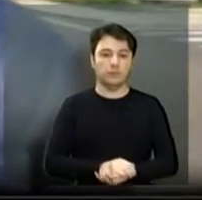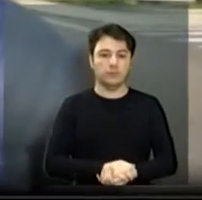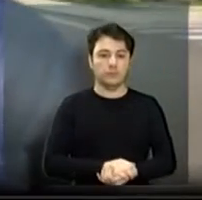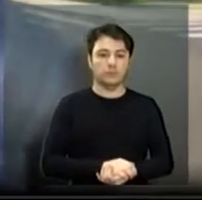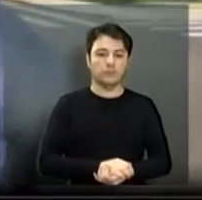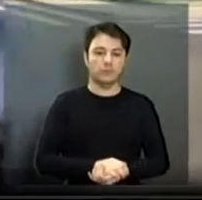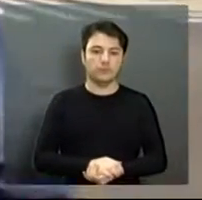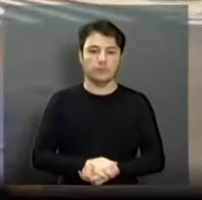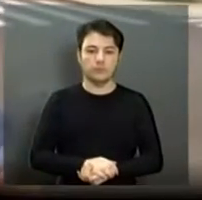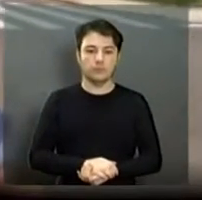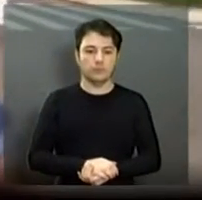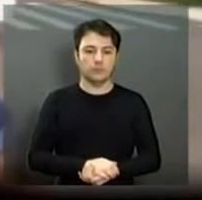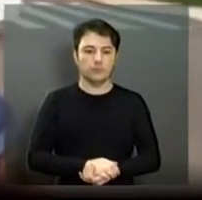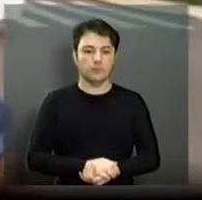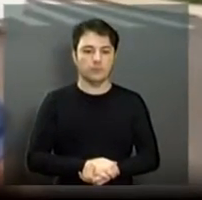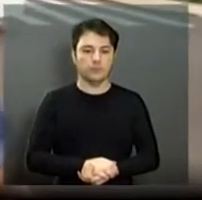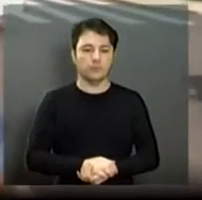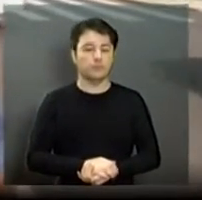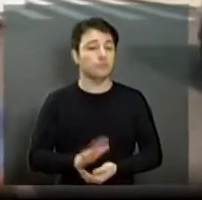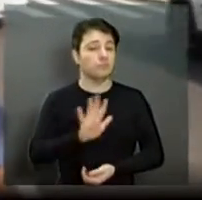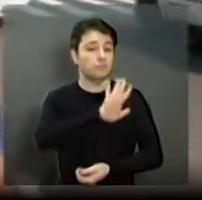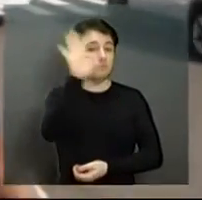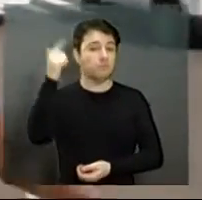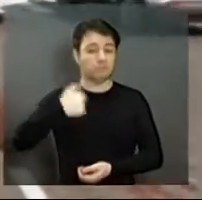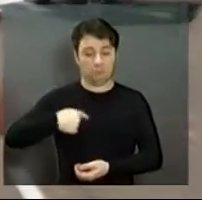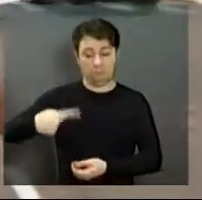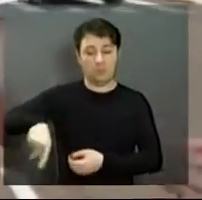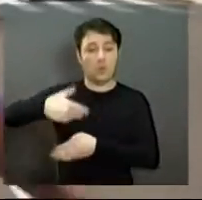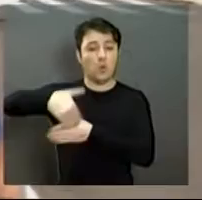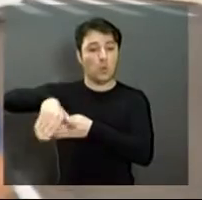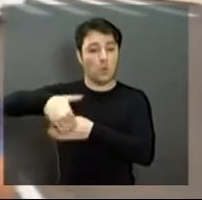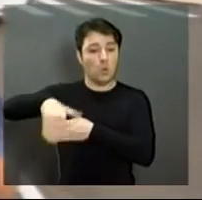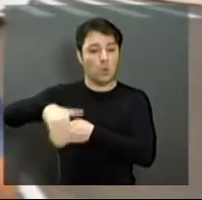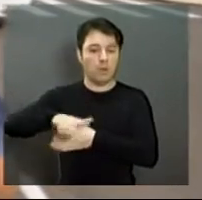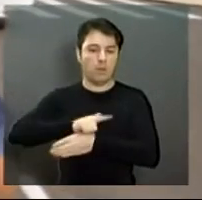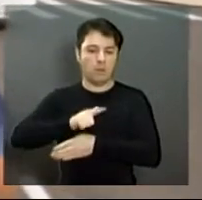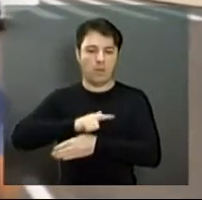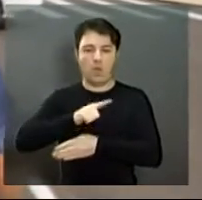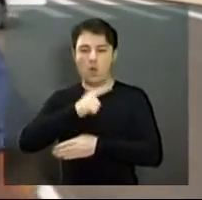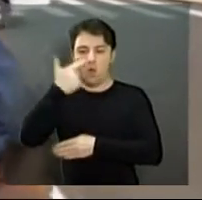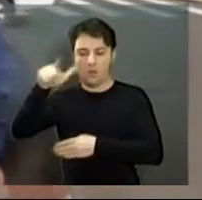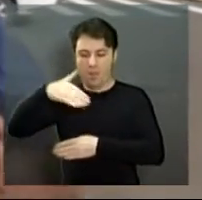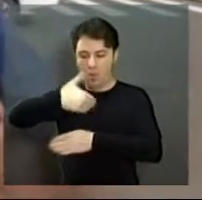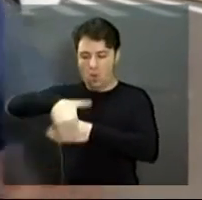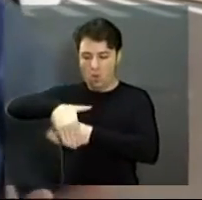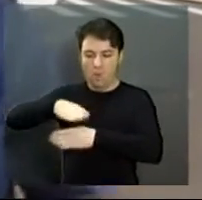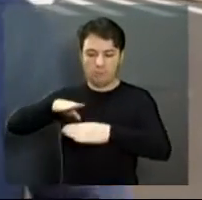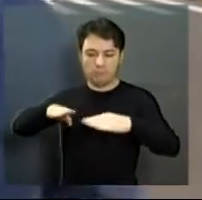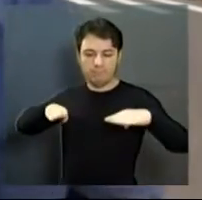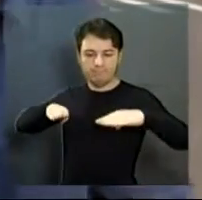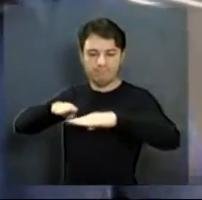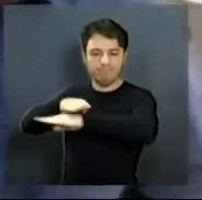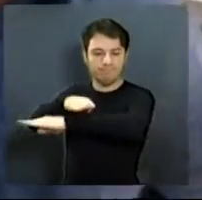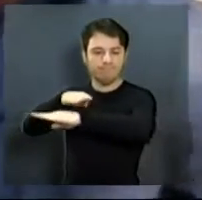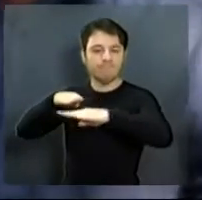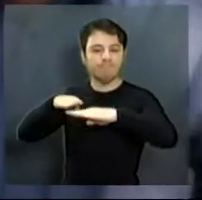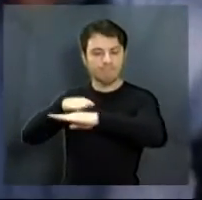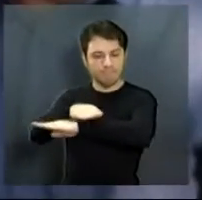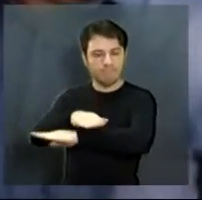Olá, estou aqui na Alameda Rogério Pinto Ferraz, em cruzamento da La Salles. Quando aqui, em junho,